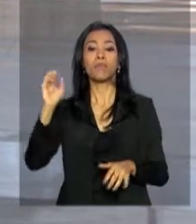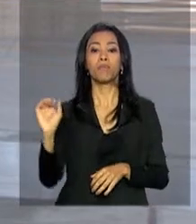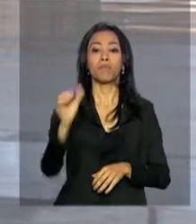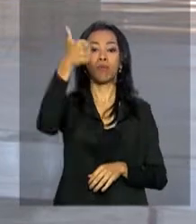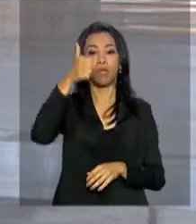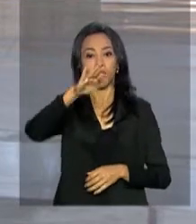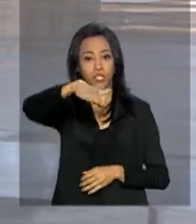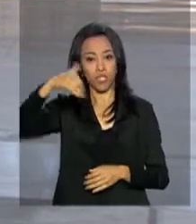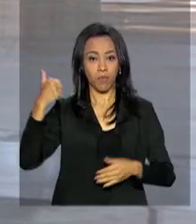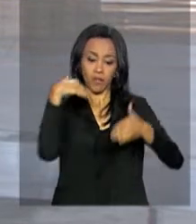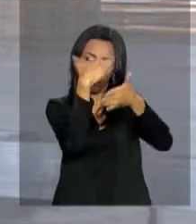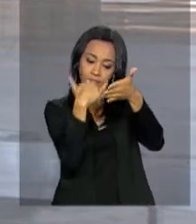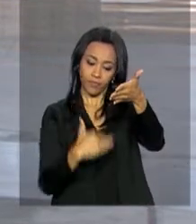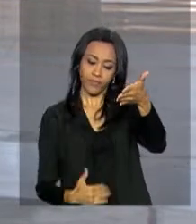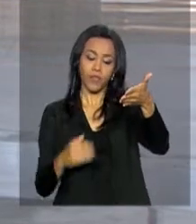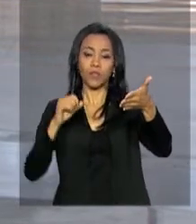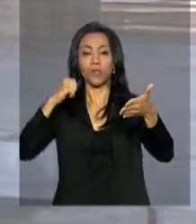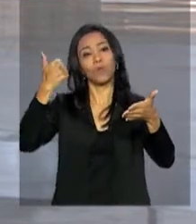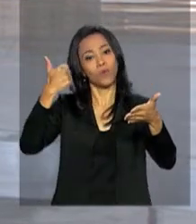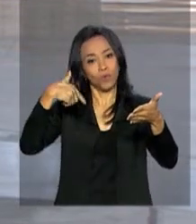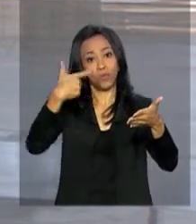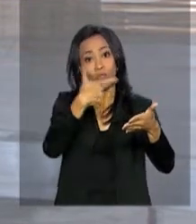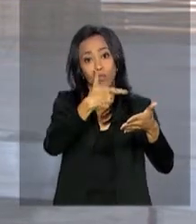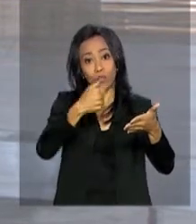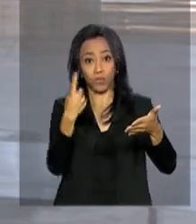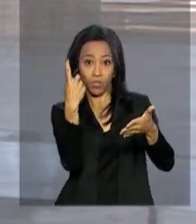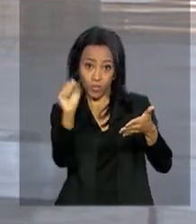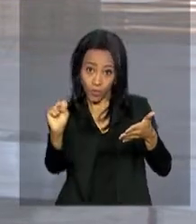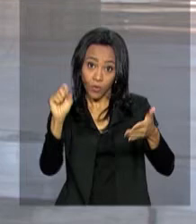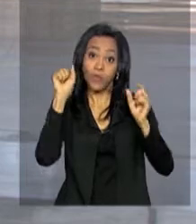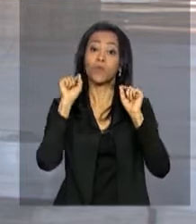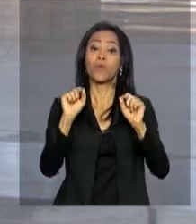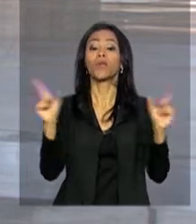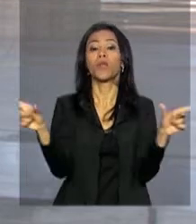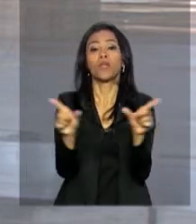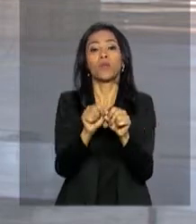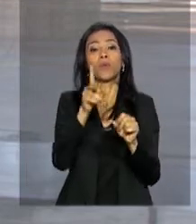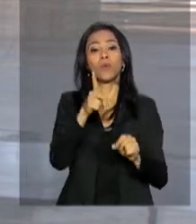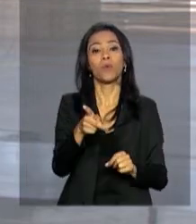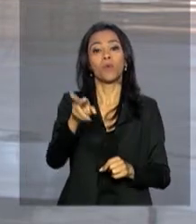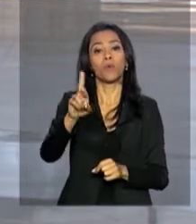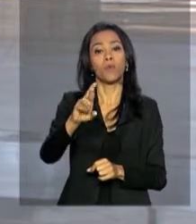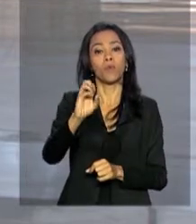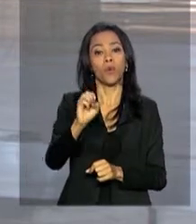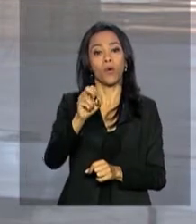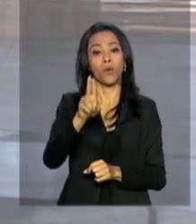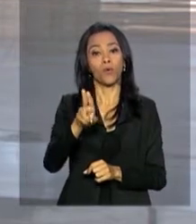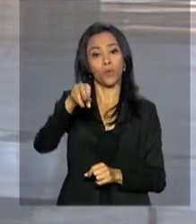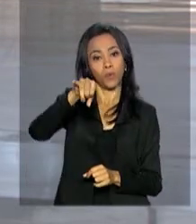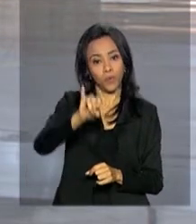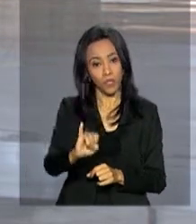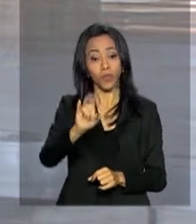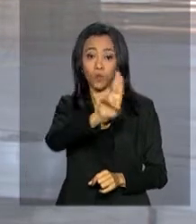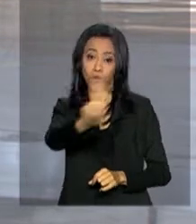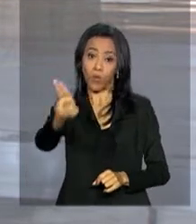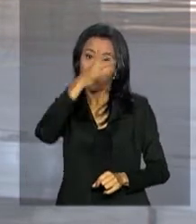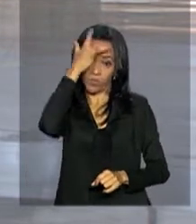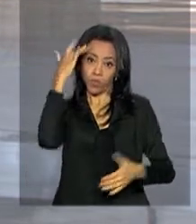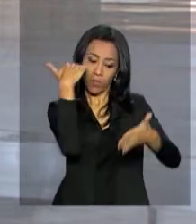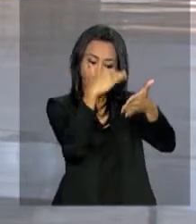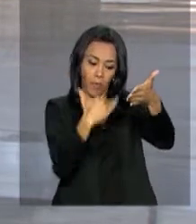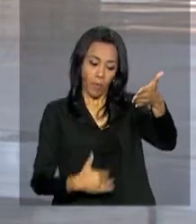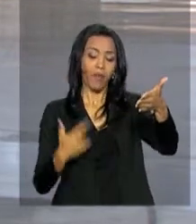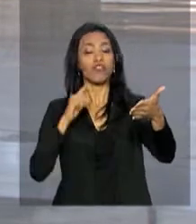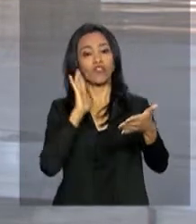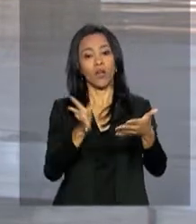segundo processo seletivo de 2018 do programa Universidade para Todos, o ProUni. A lista vai estar disponível